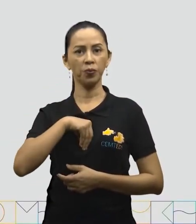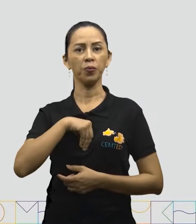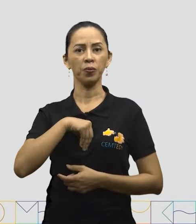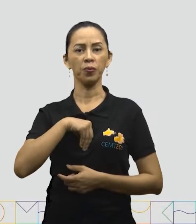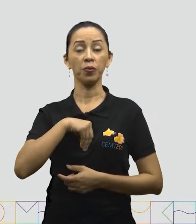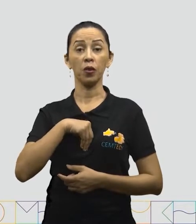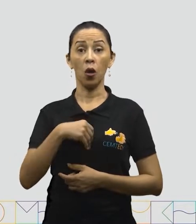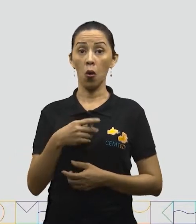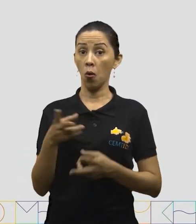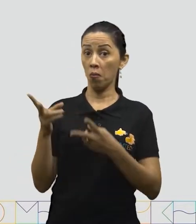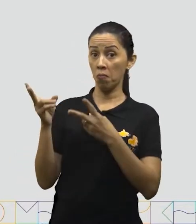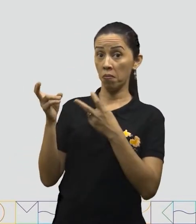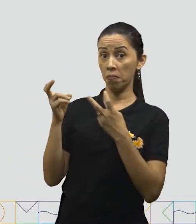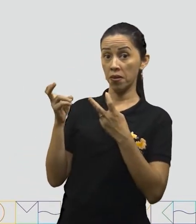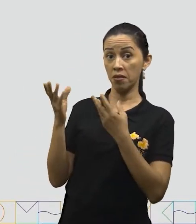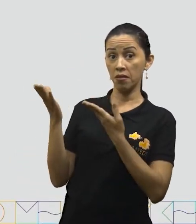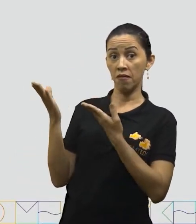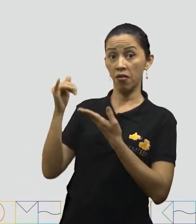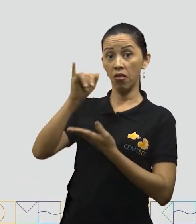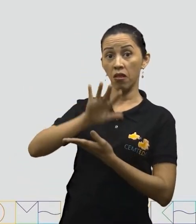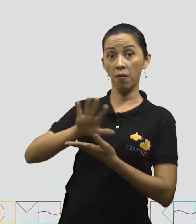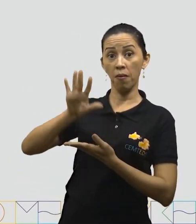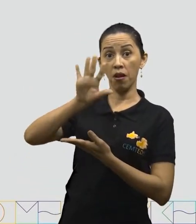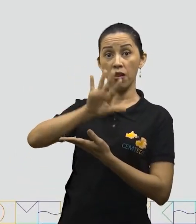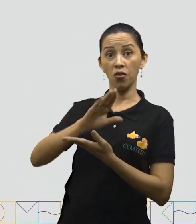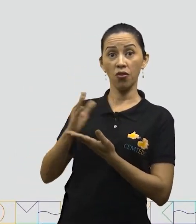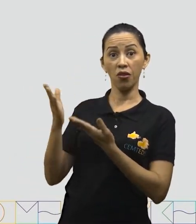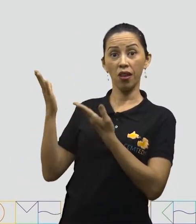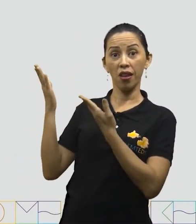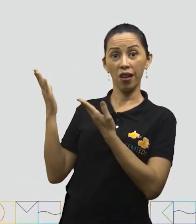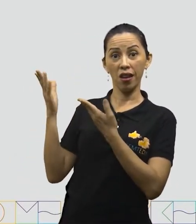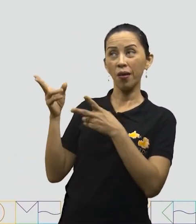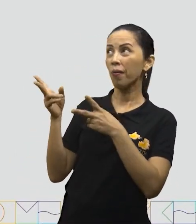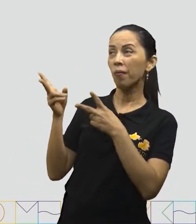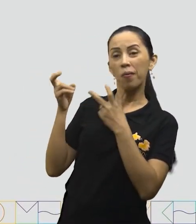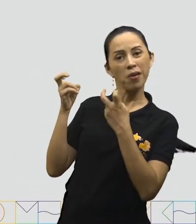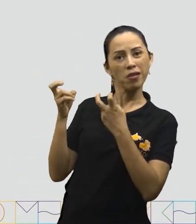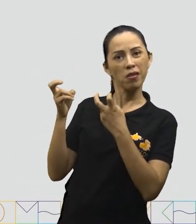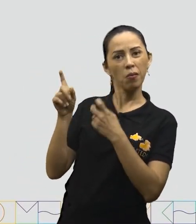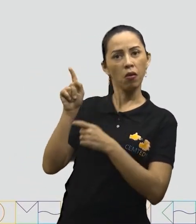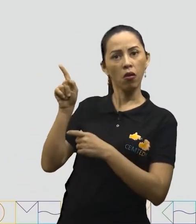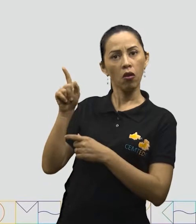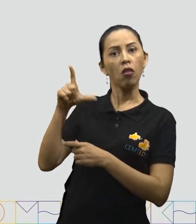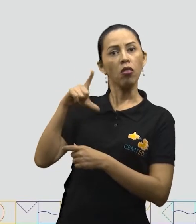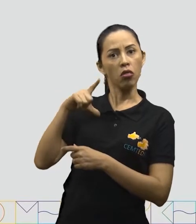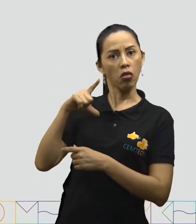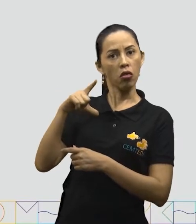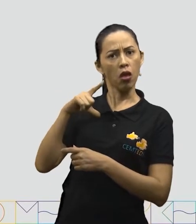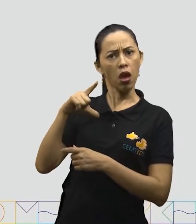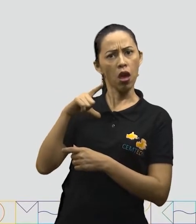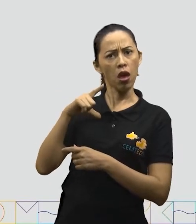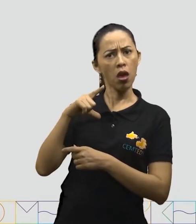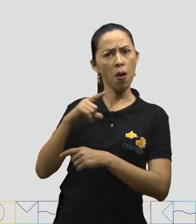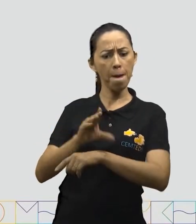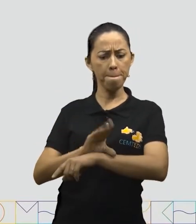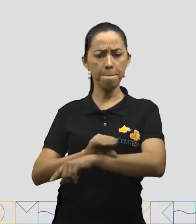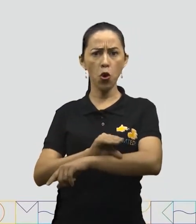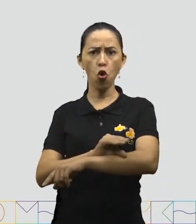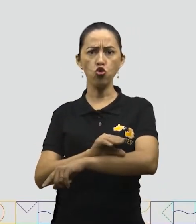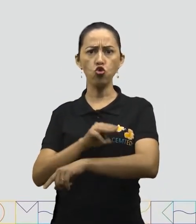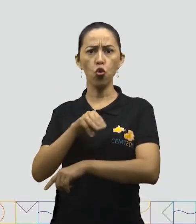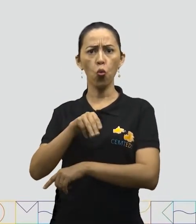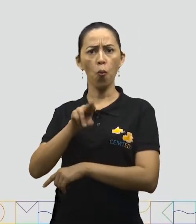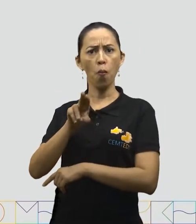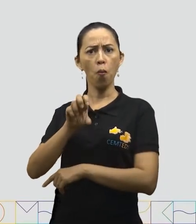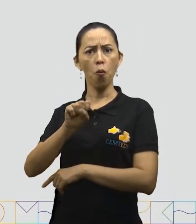digestório. Perceba que ele é formado por músculos. Esses músculos estão representados pelas linhas. A parte